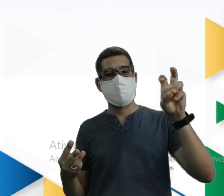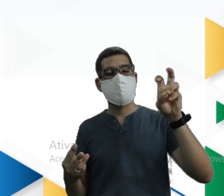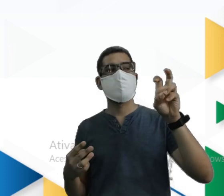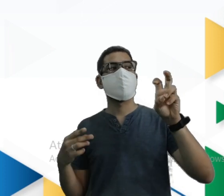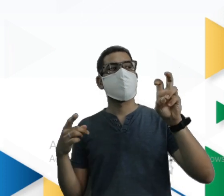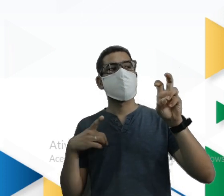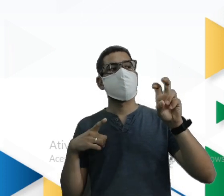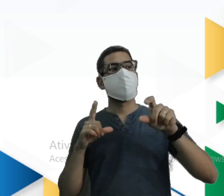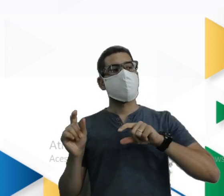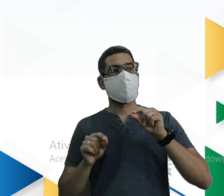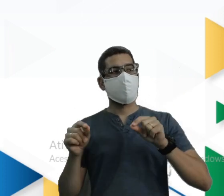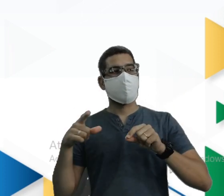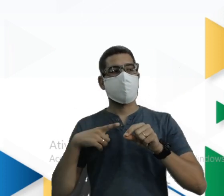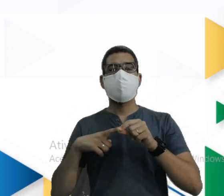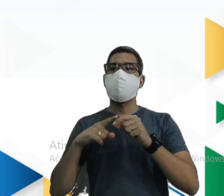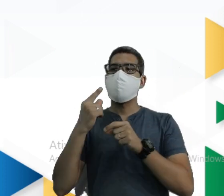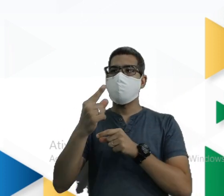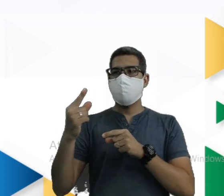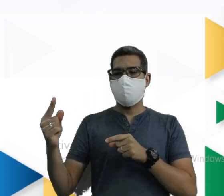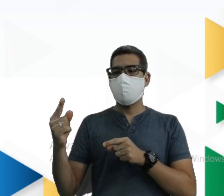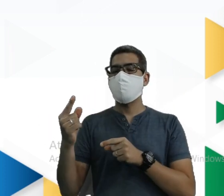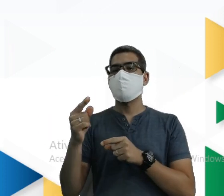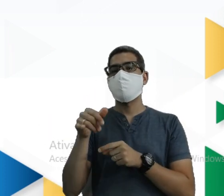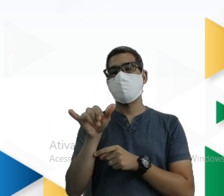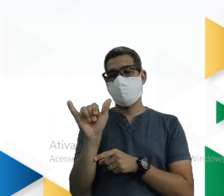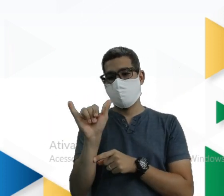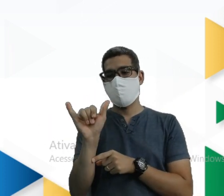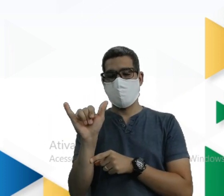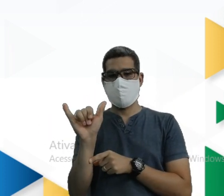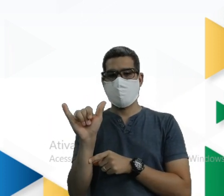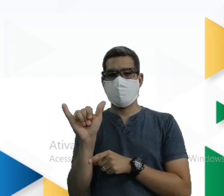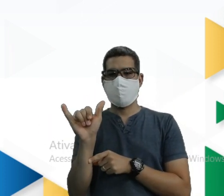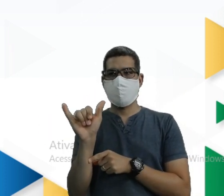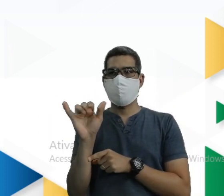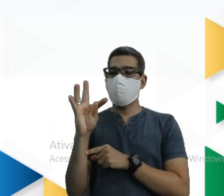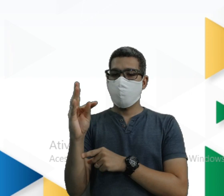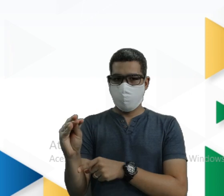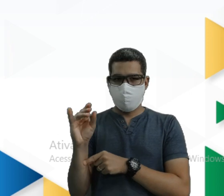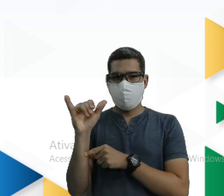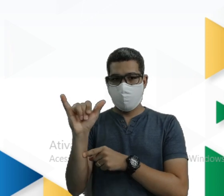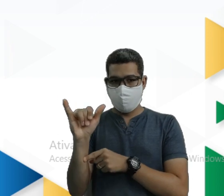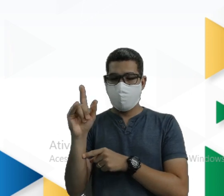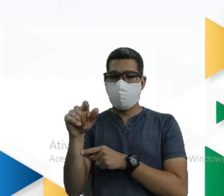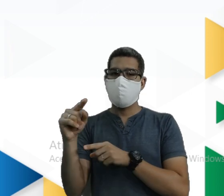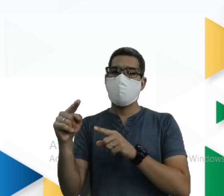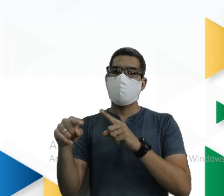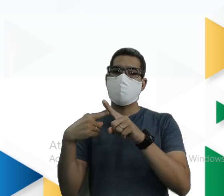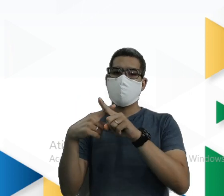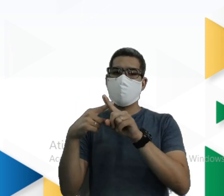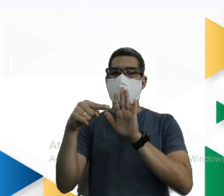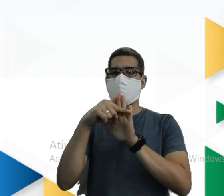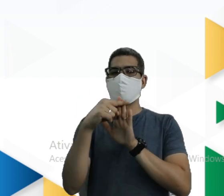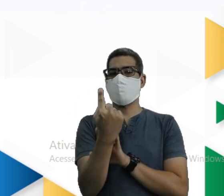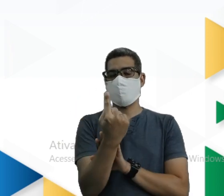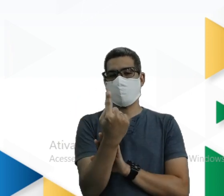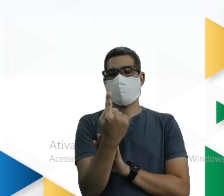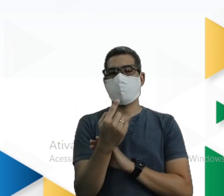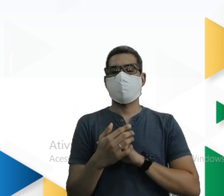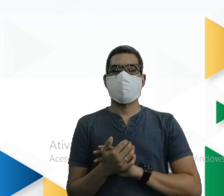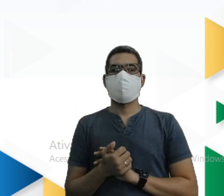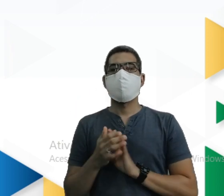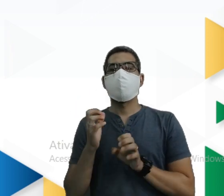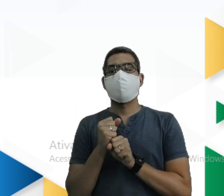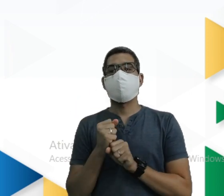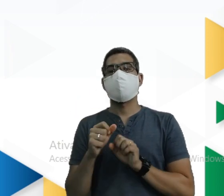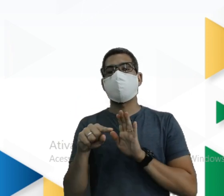Os elementos De Y Por menos 1 Todos eles Tá? ficou Menos 5